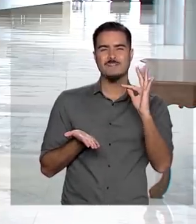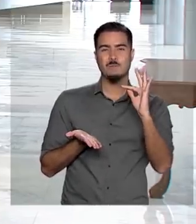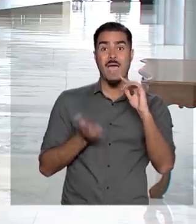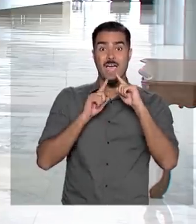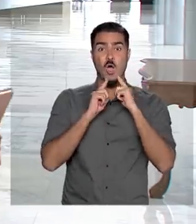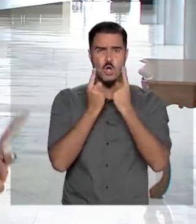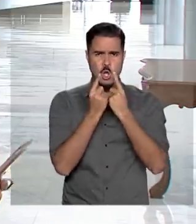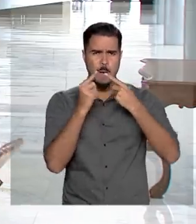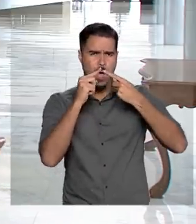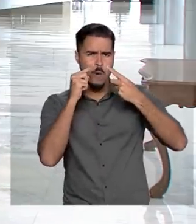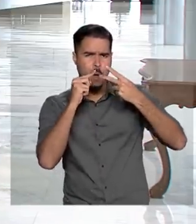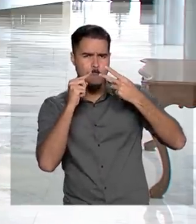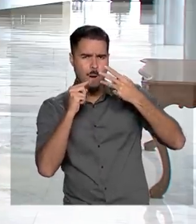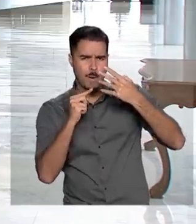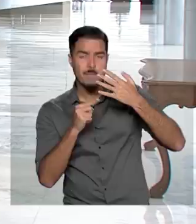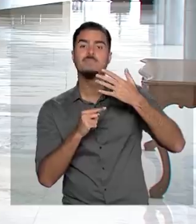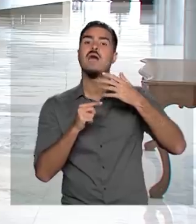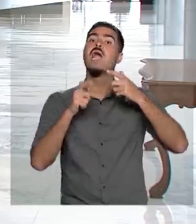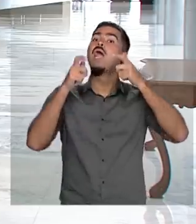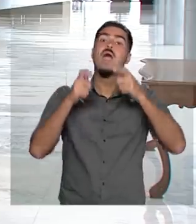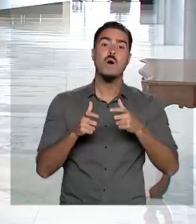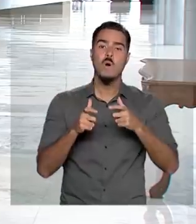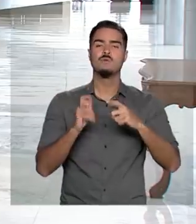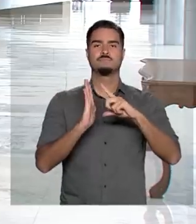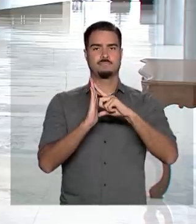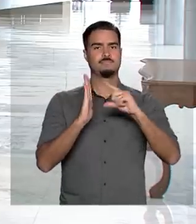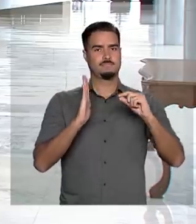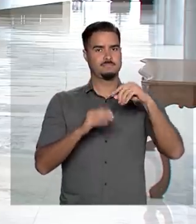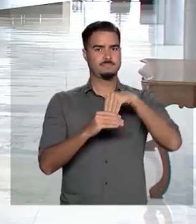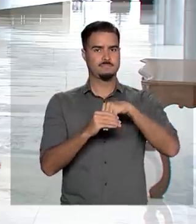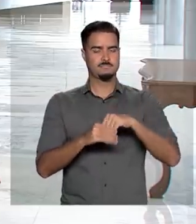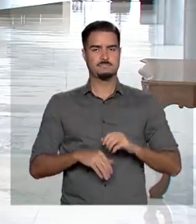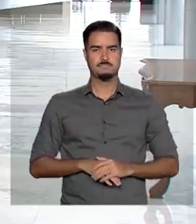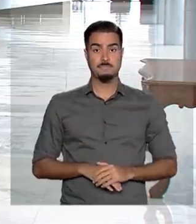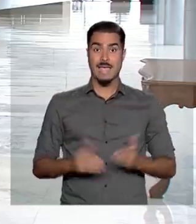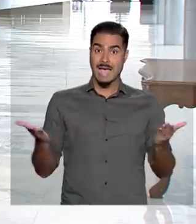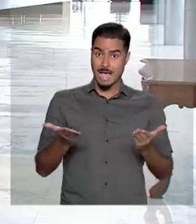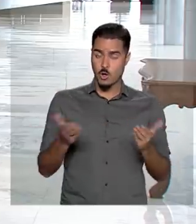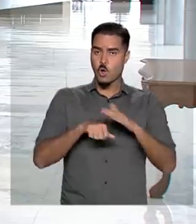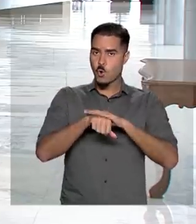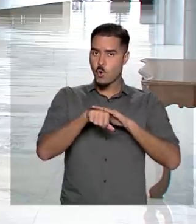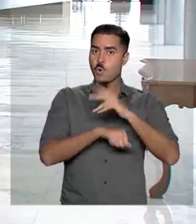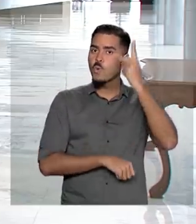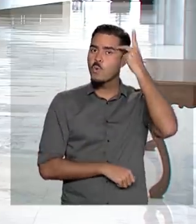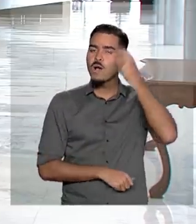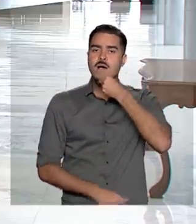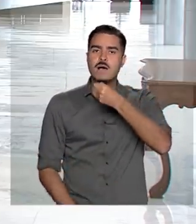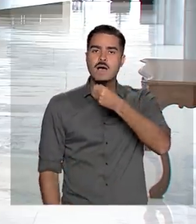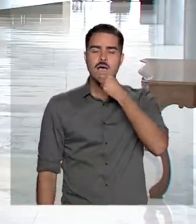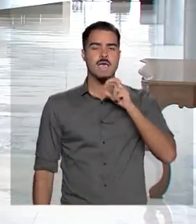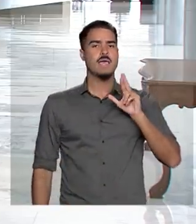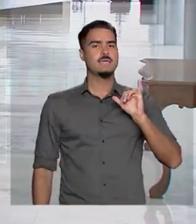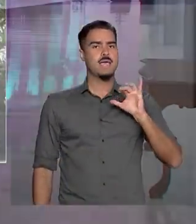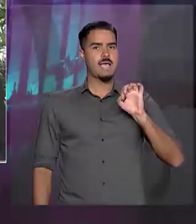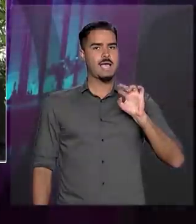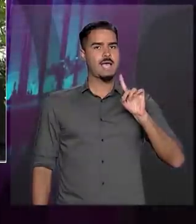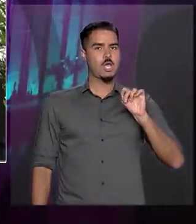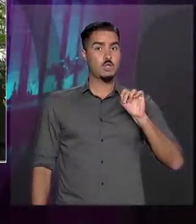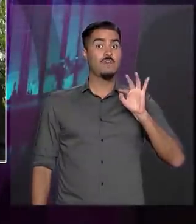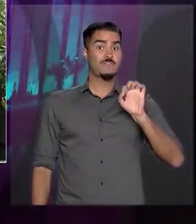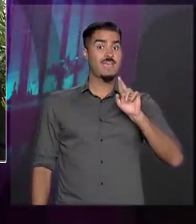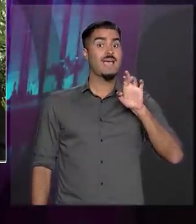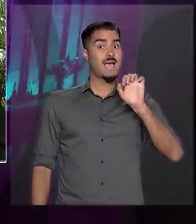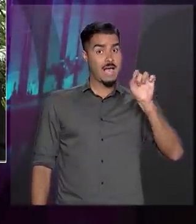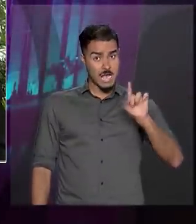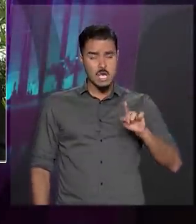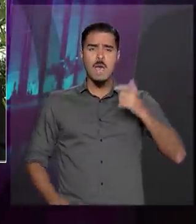Bolsonaro acontecem aqui no Palácio do Planalto. E a gente vai agora a São Paulo conversar com o repórter Ricardo Ferraz, que tem mais